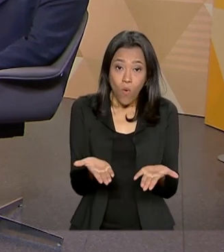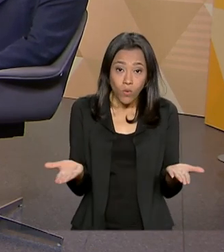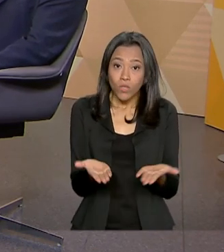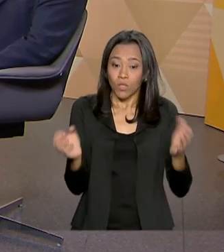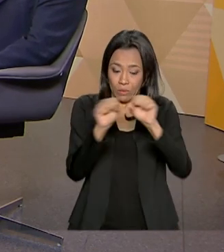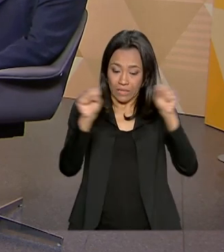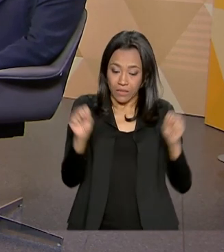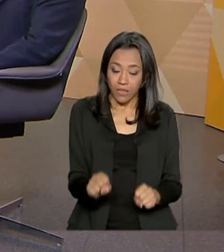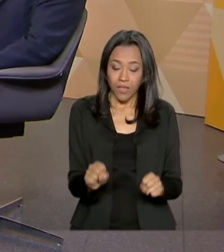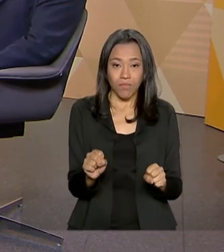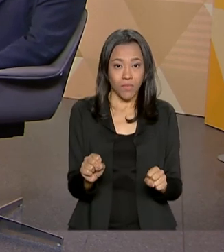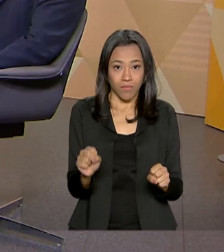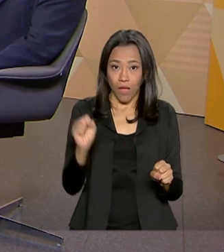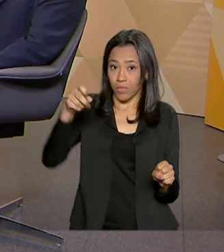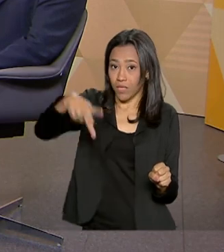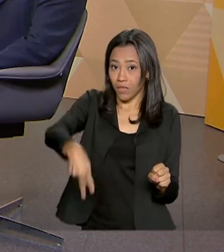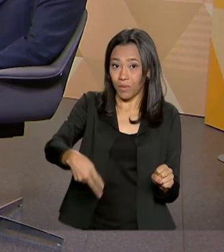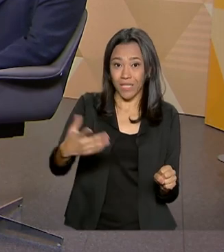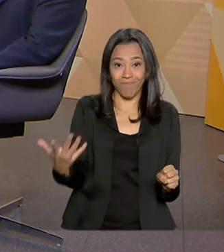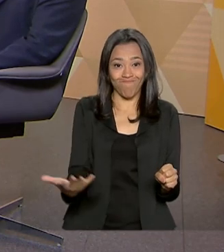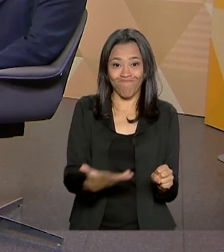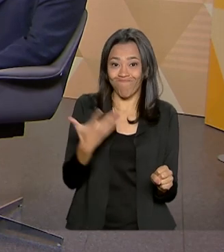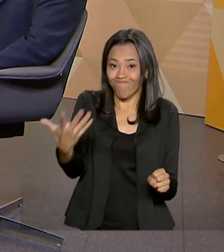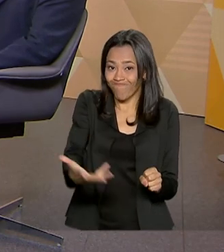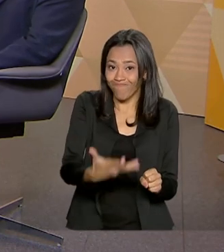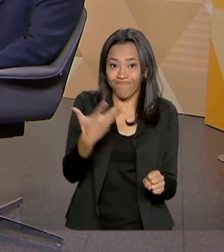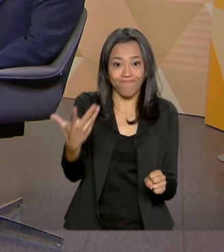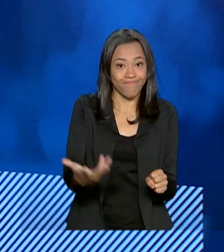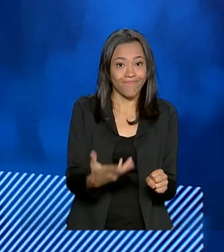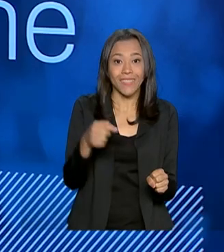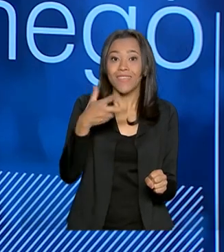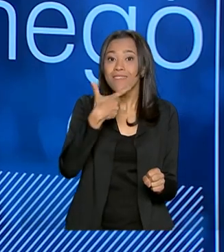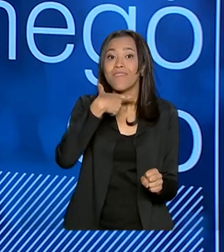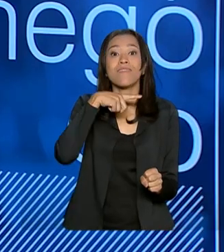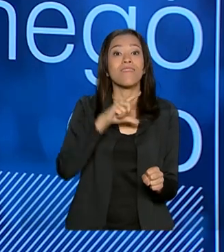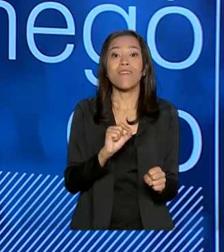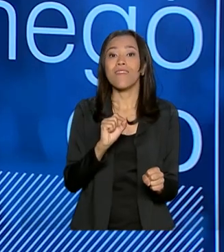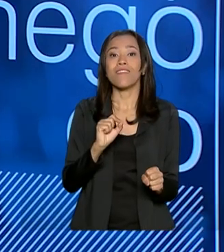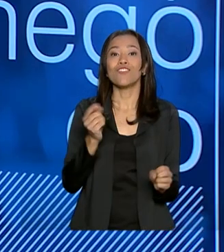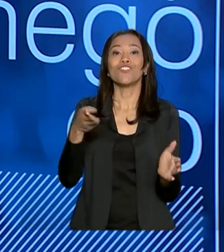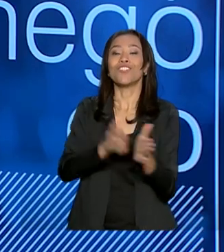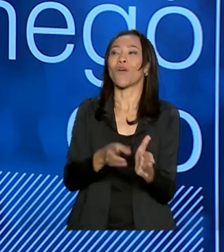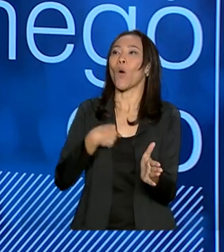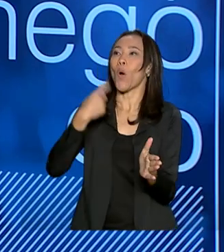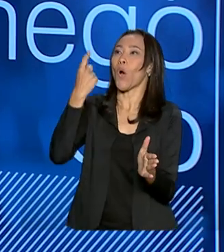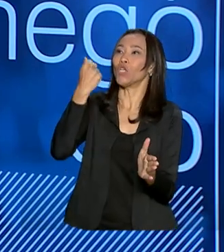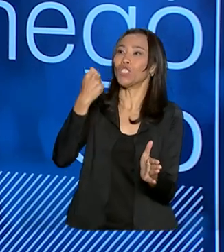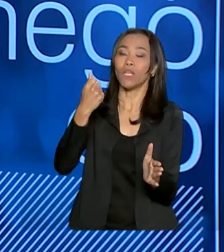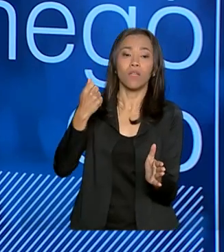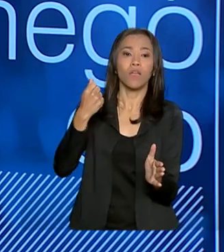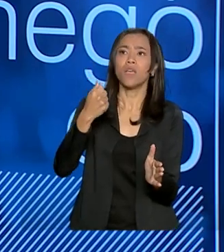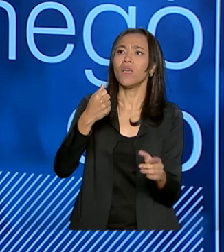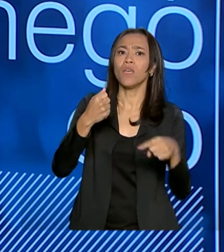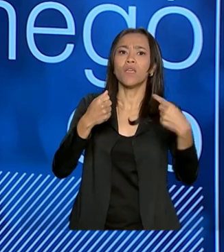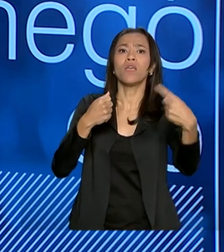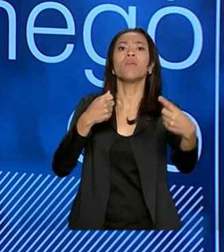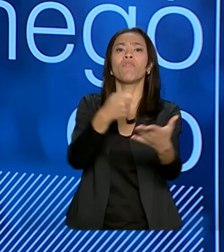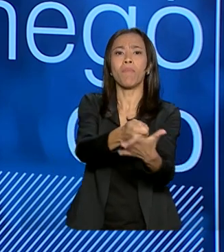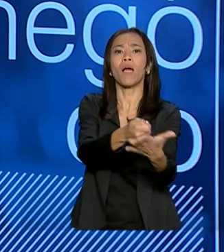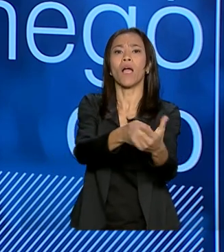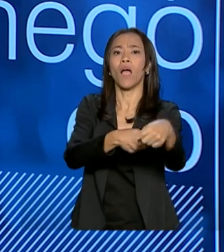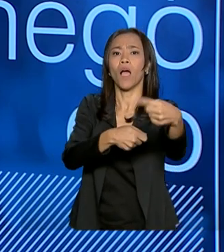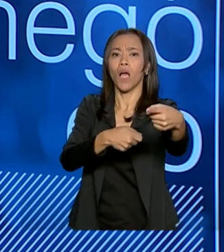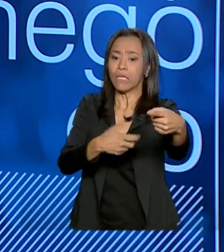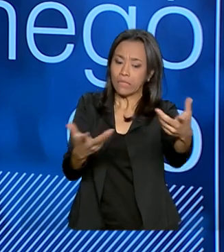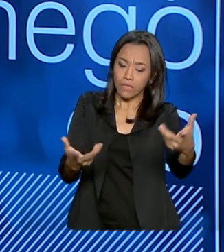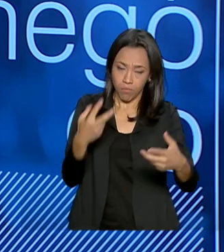previdenciário hoje, ele é uma pirâmide financeira, né? Aquela que quem chega primeiro recebe, os últimos não vão receber. Então, estou olhando para ti, que